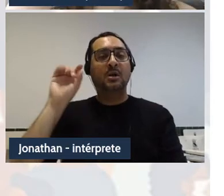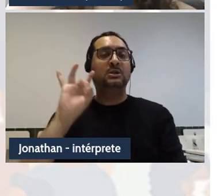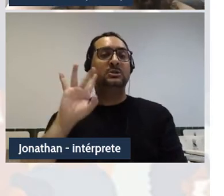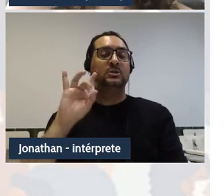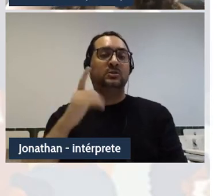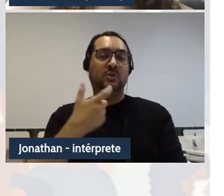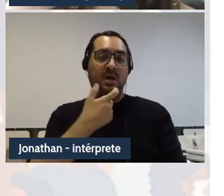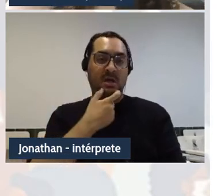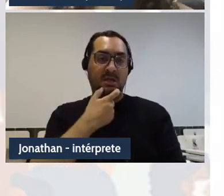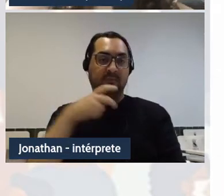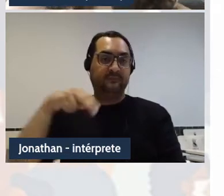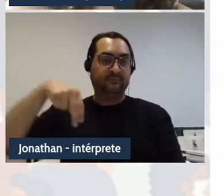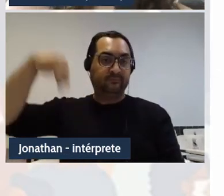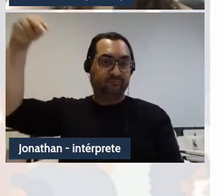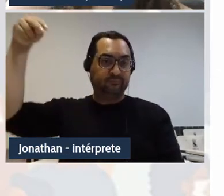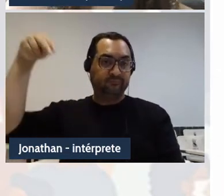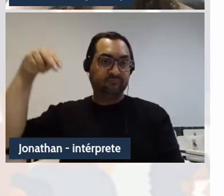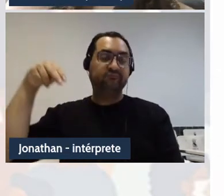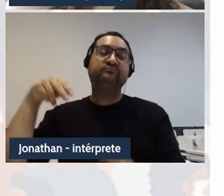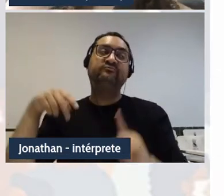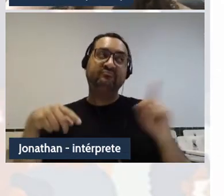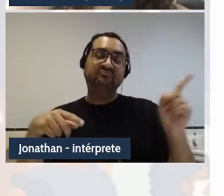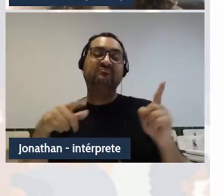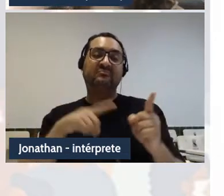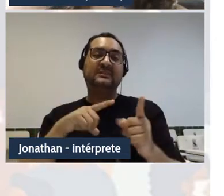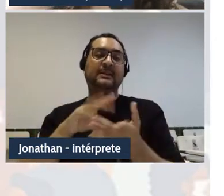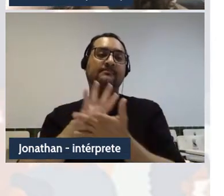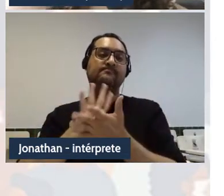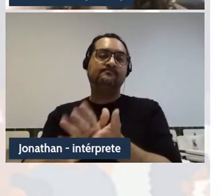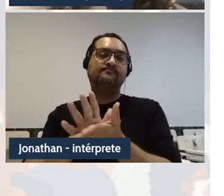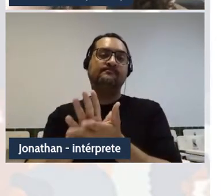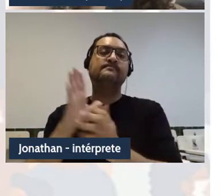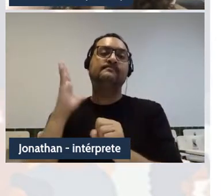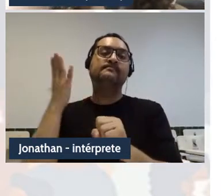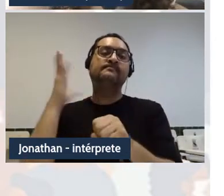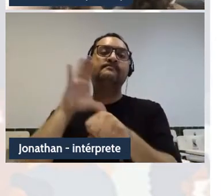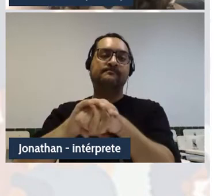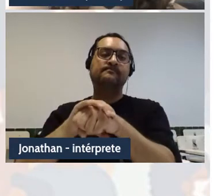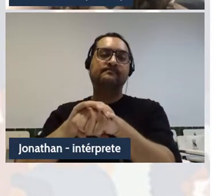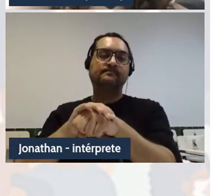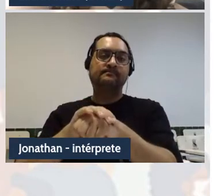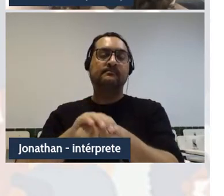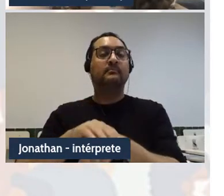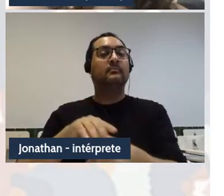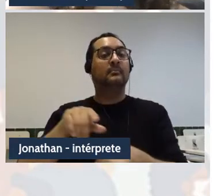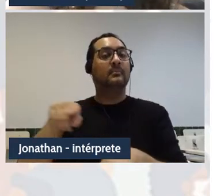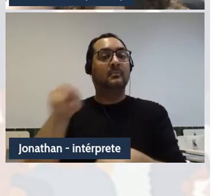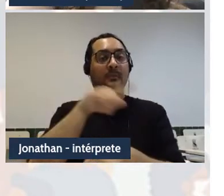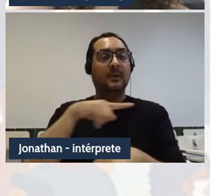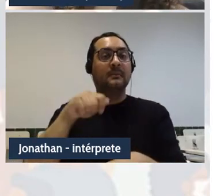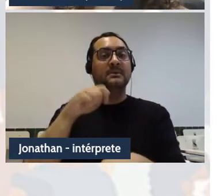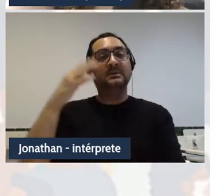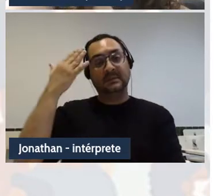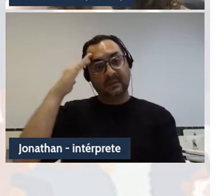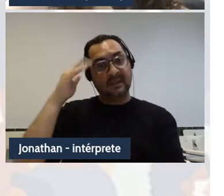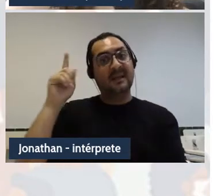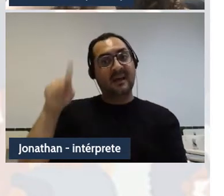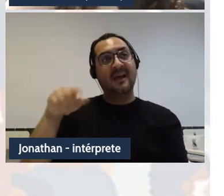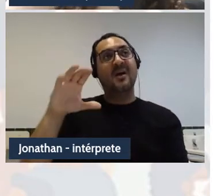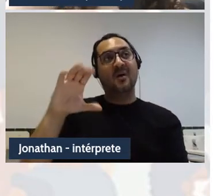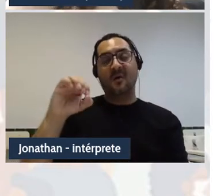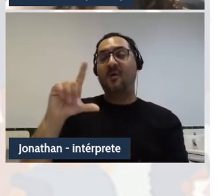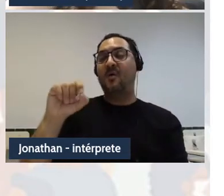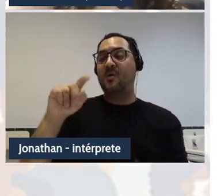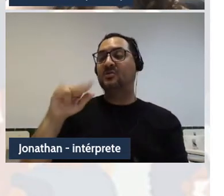norte global, praticam o monolinguajear. Prática essa que pode ser determinada como colonial, pois,